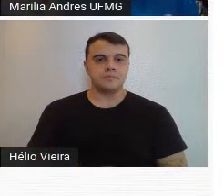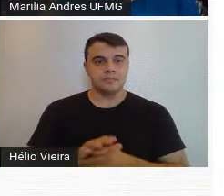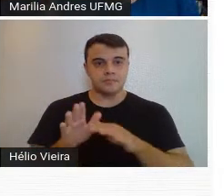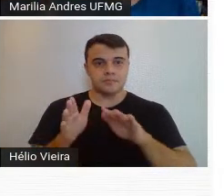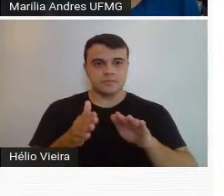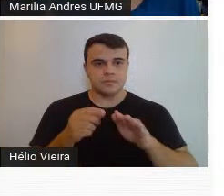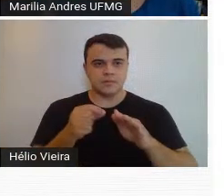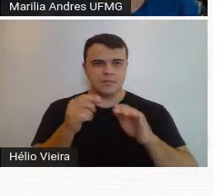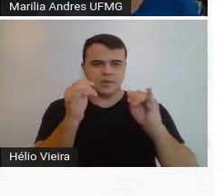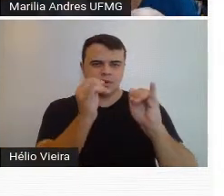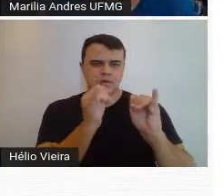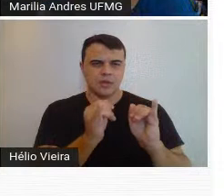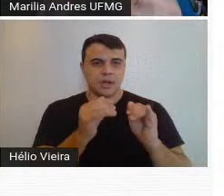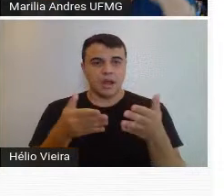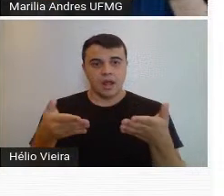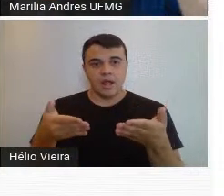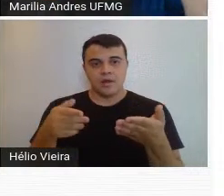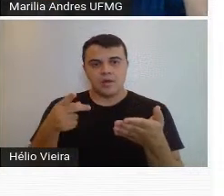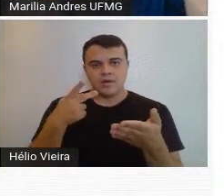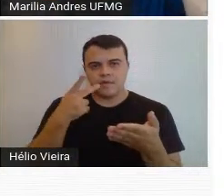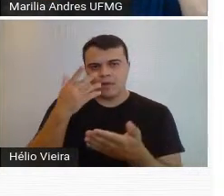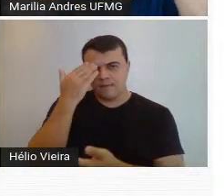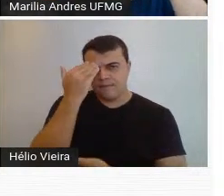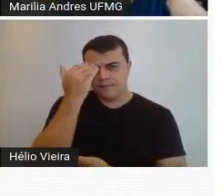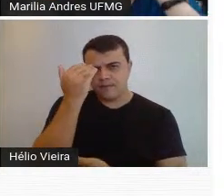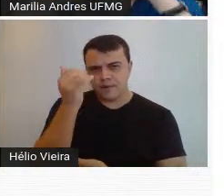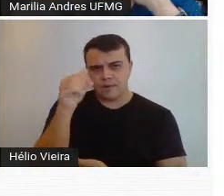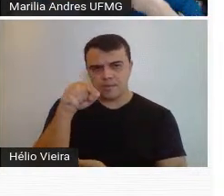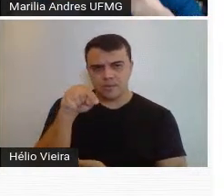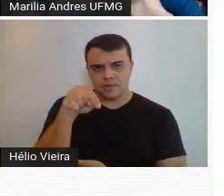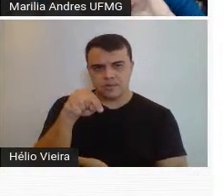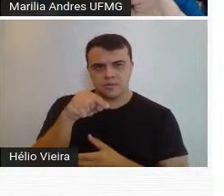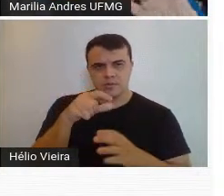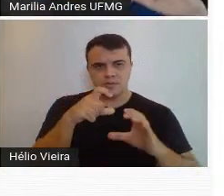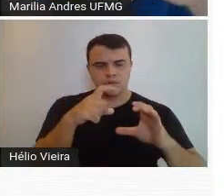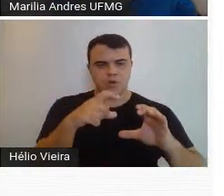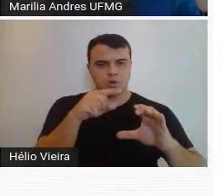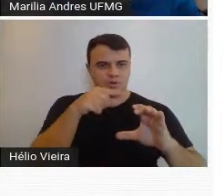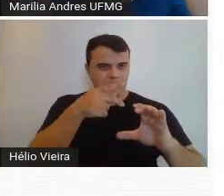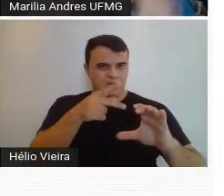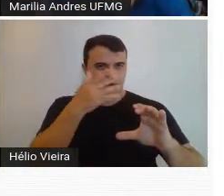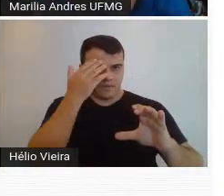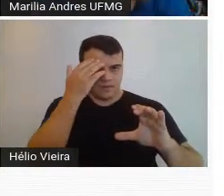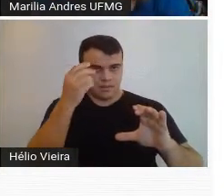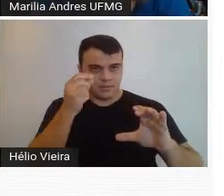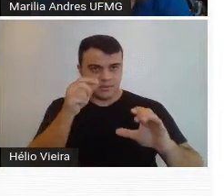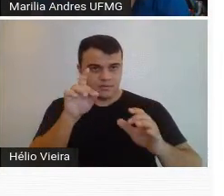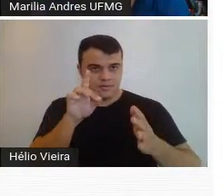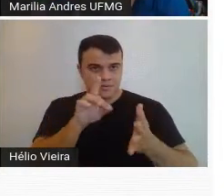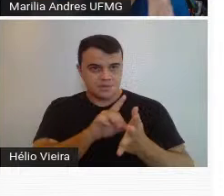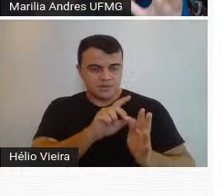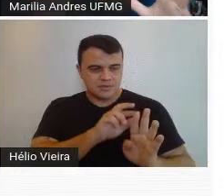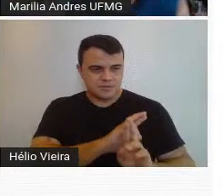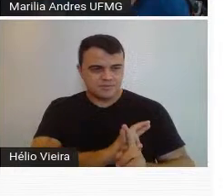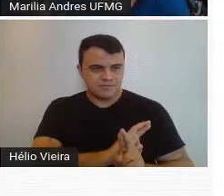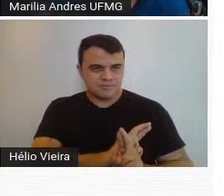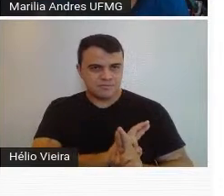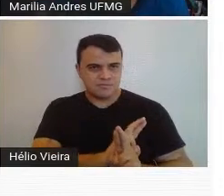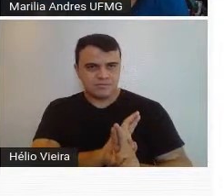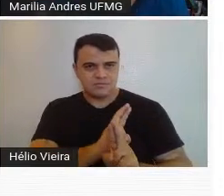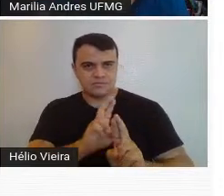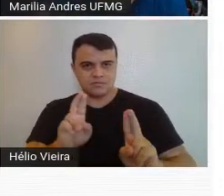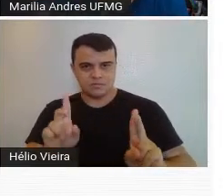linhas escultóricas. E aqui é um famoso cubo vazado que foi o primeiro rompimento definitivo com essa